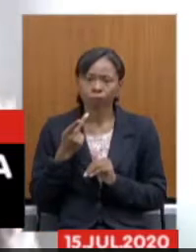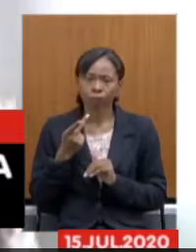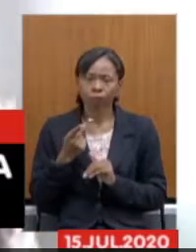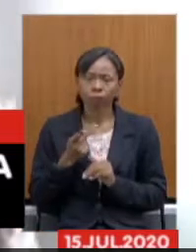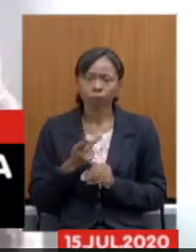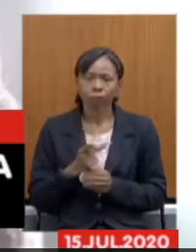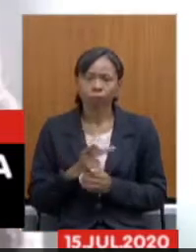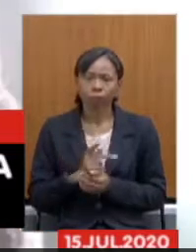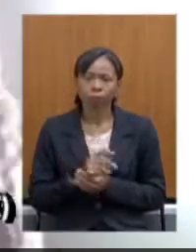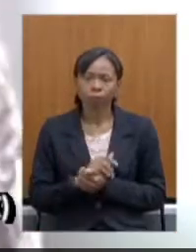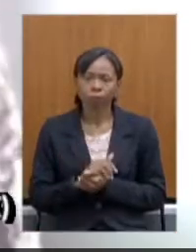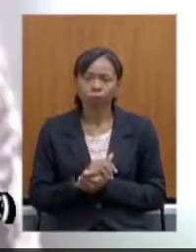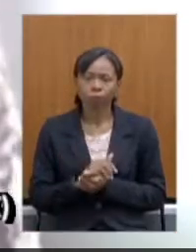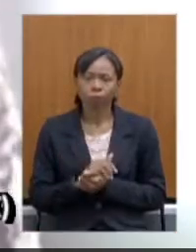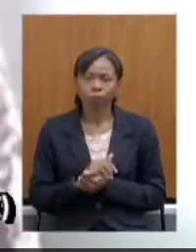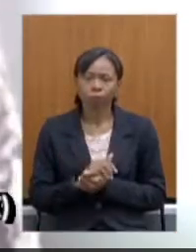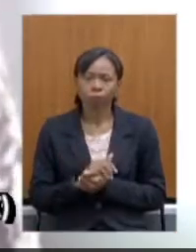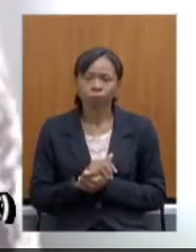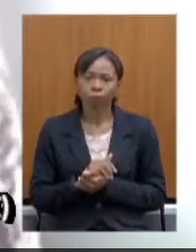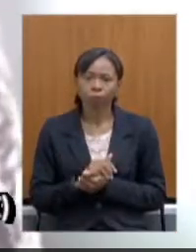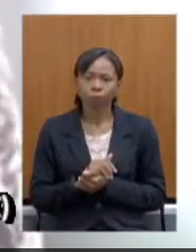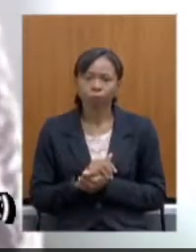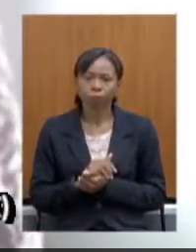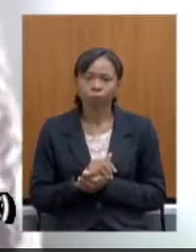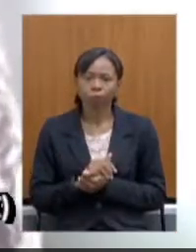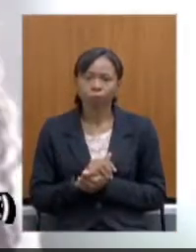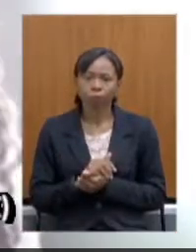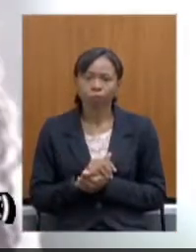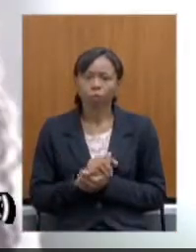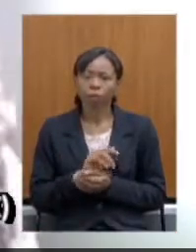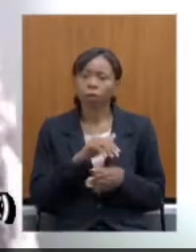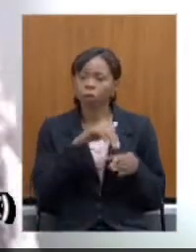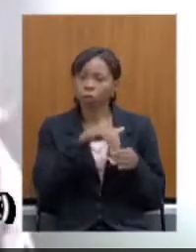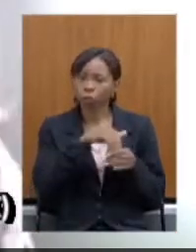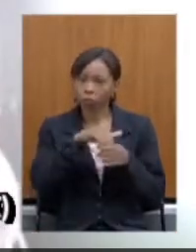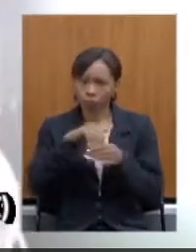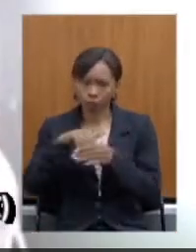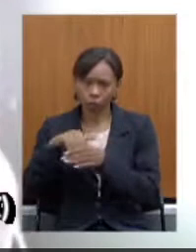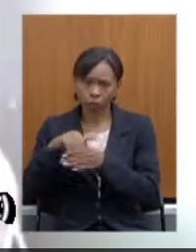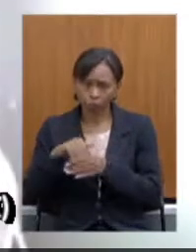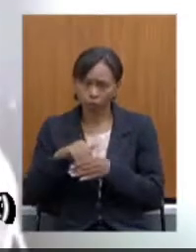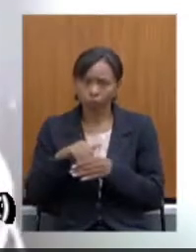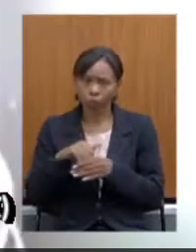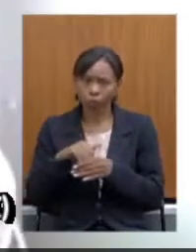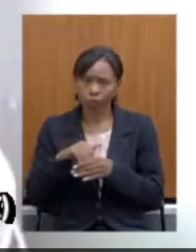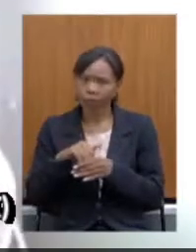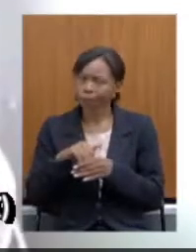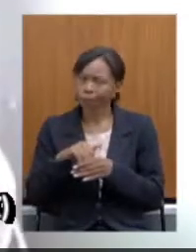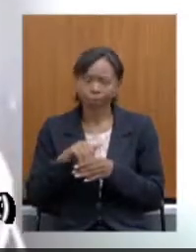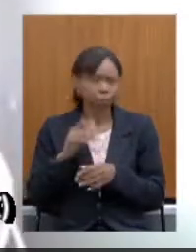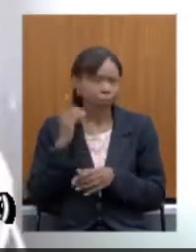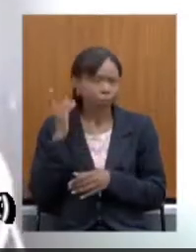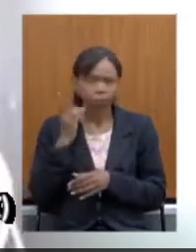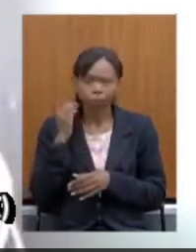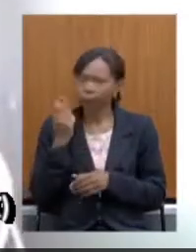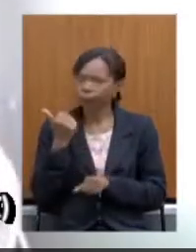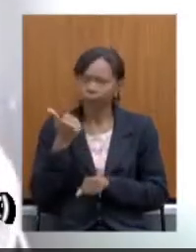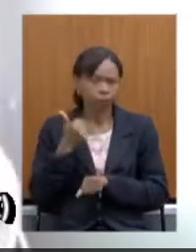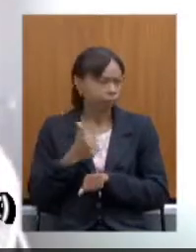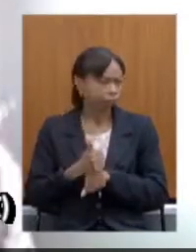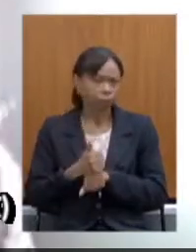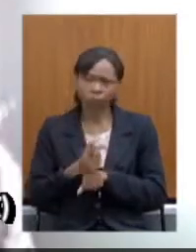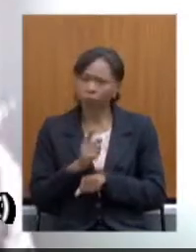aqui de fato os seus eleitores nenhum deputado substitui o papel